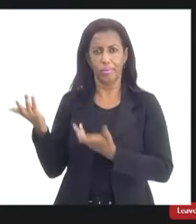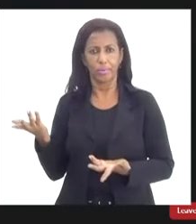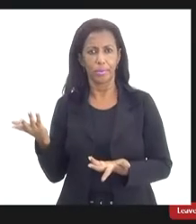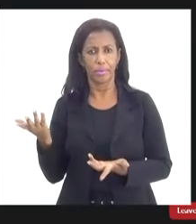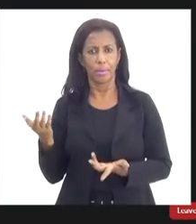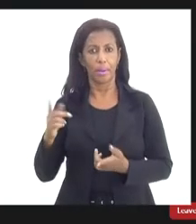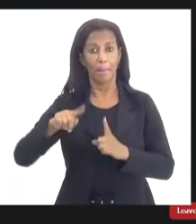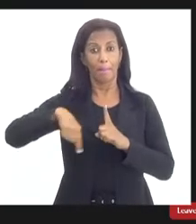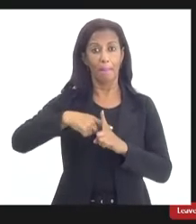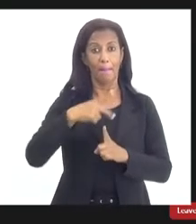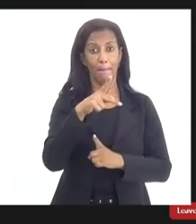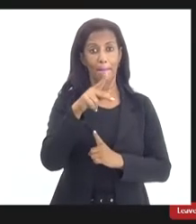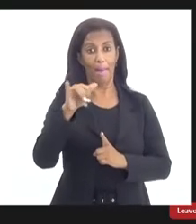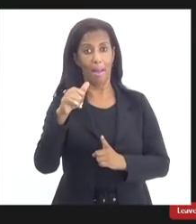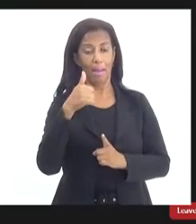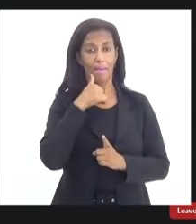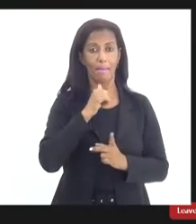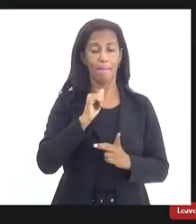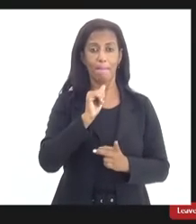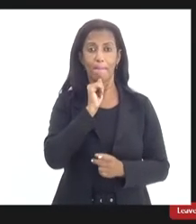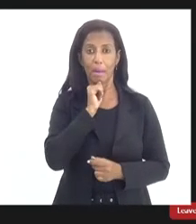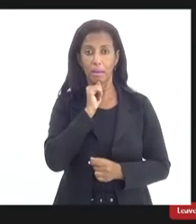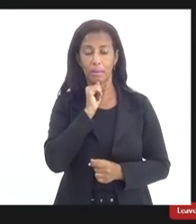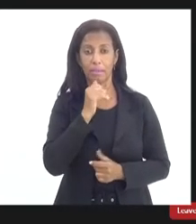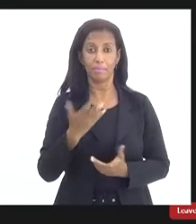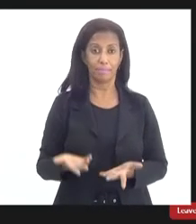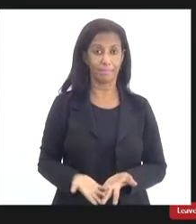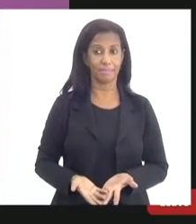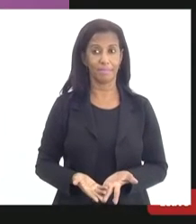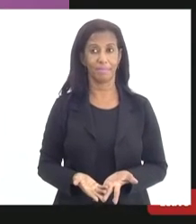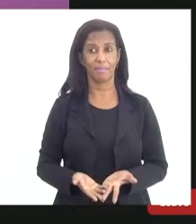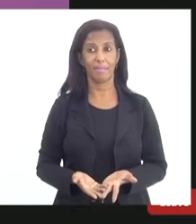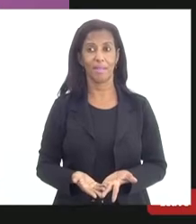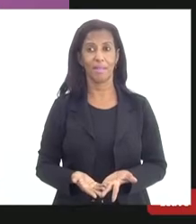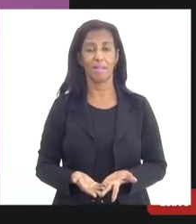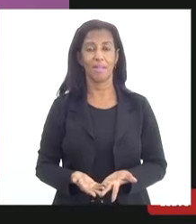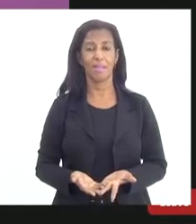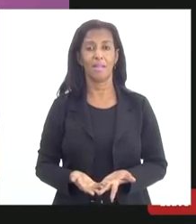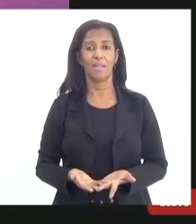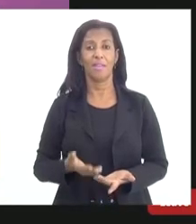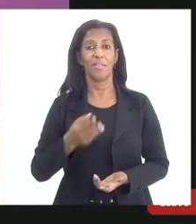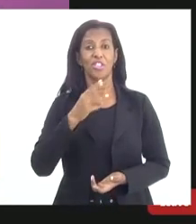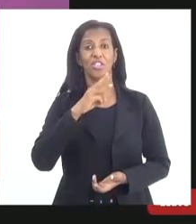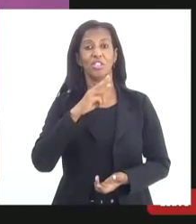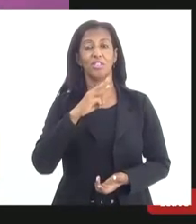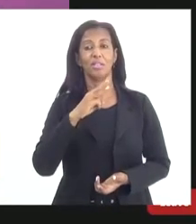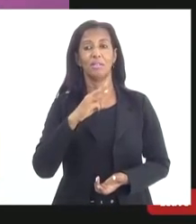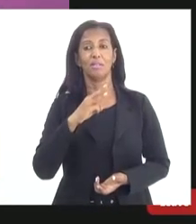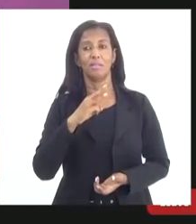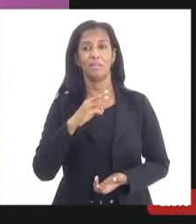um pai e uma mãe faz três milhões